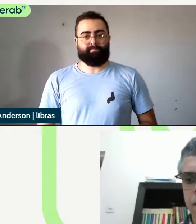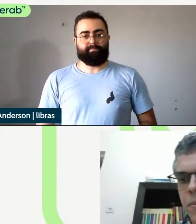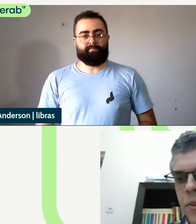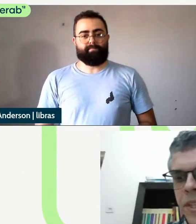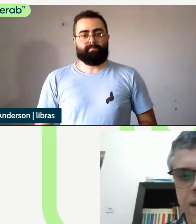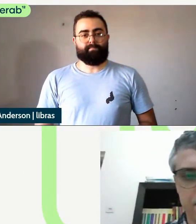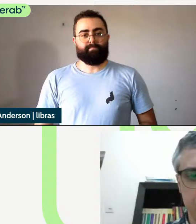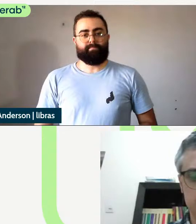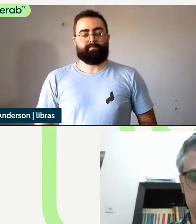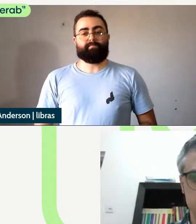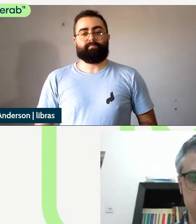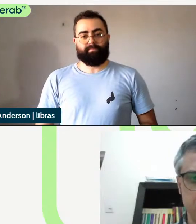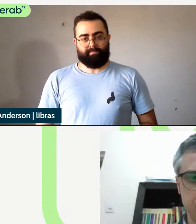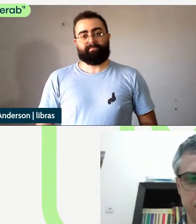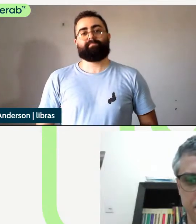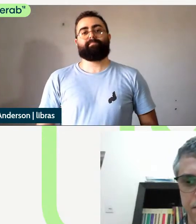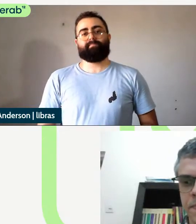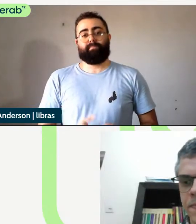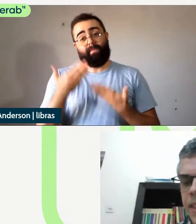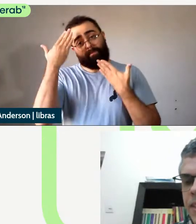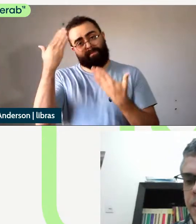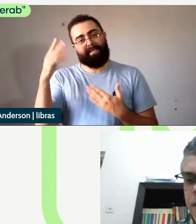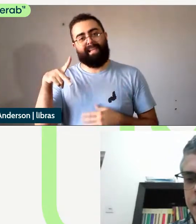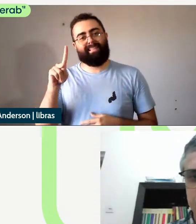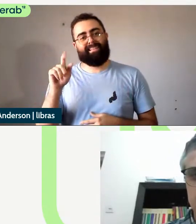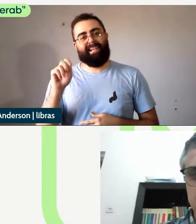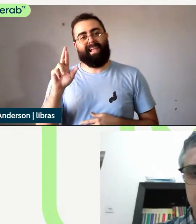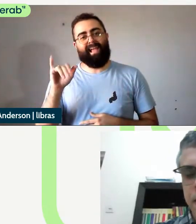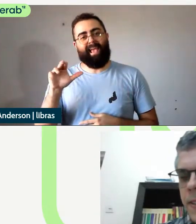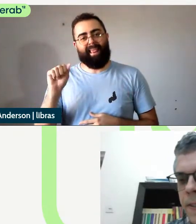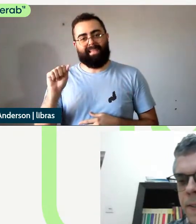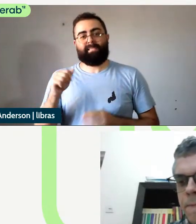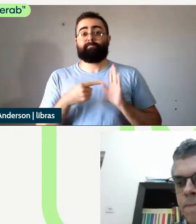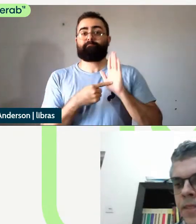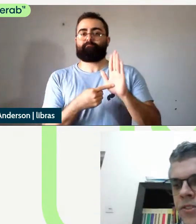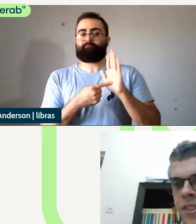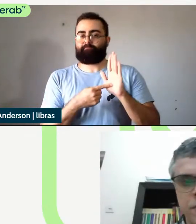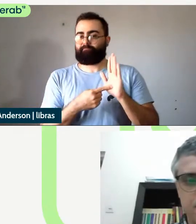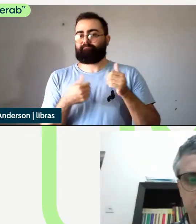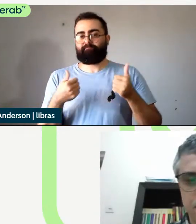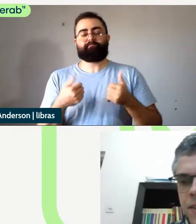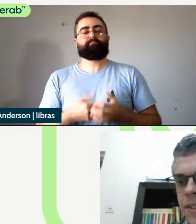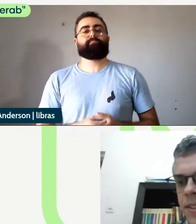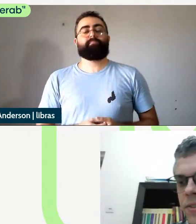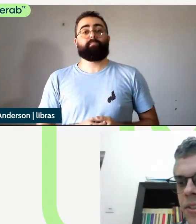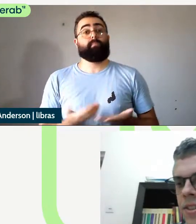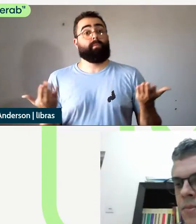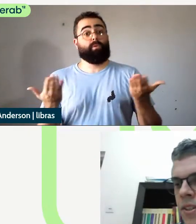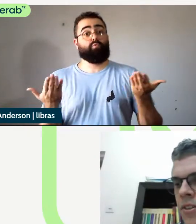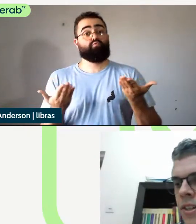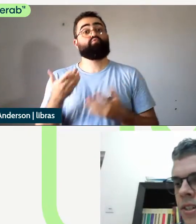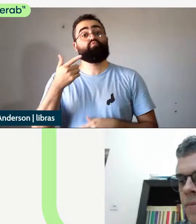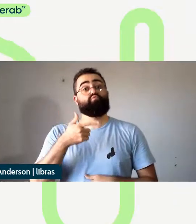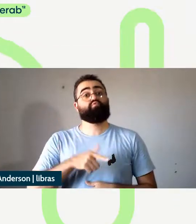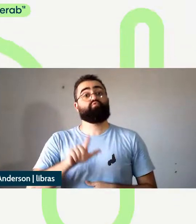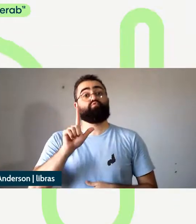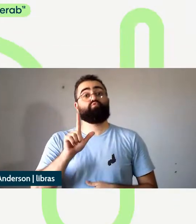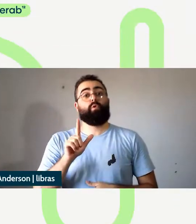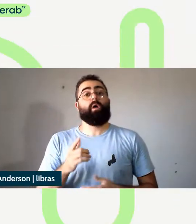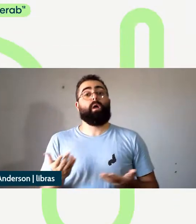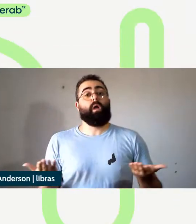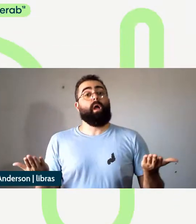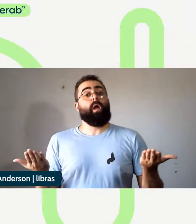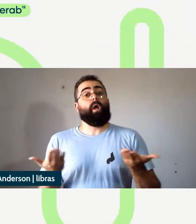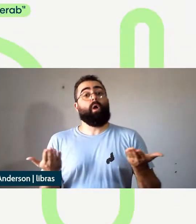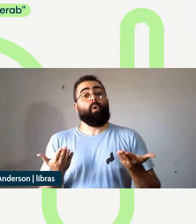muito obrigado Karina pela apresentação eu que agradeço dando sequência então a sessão nós teremos agora a